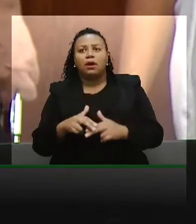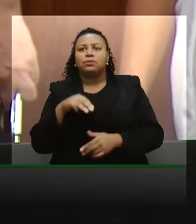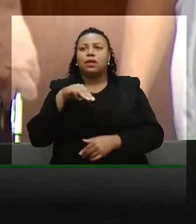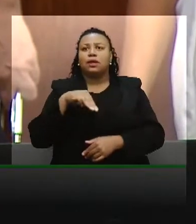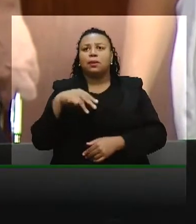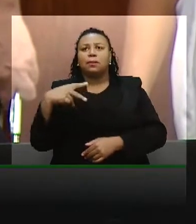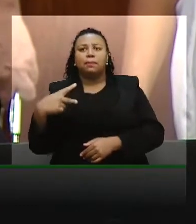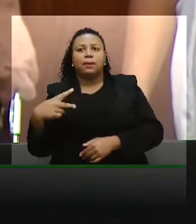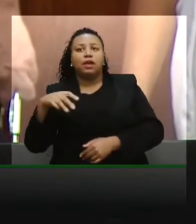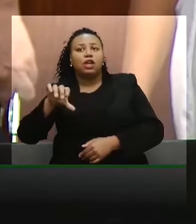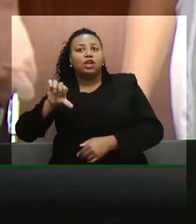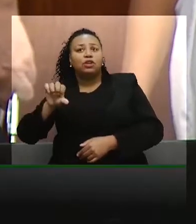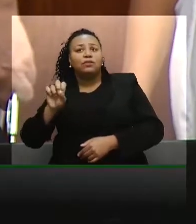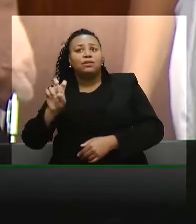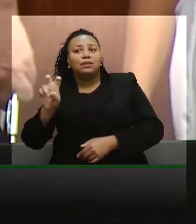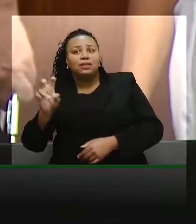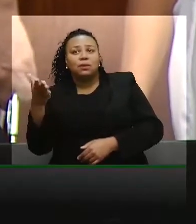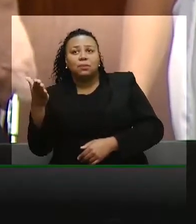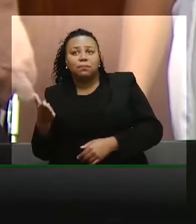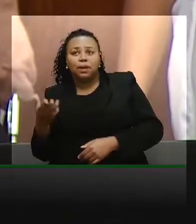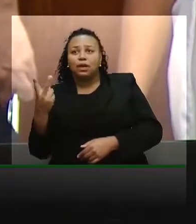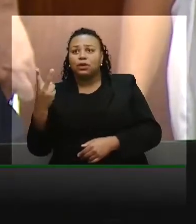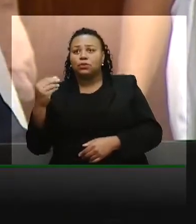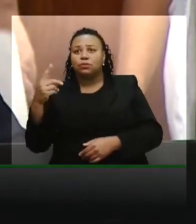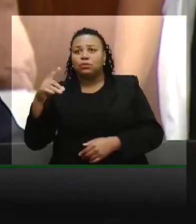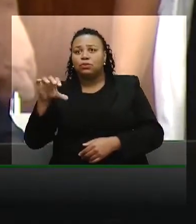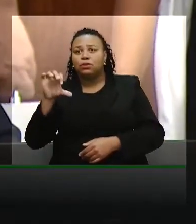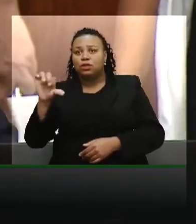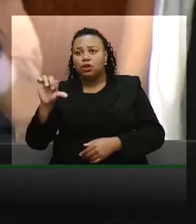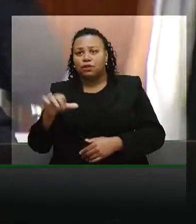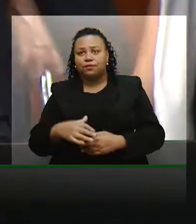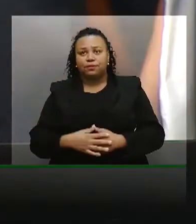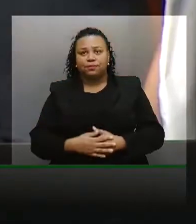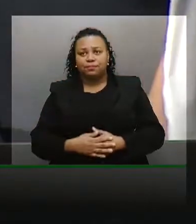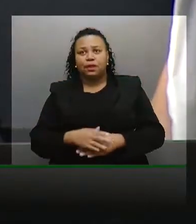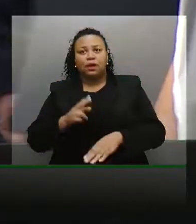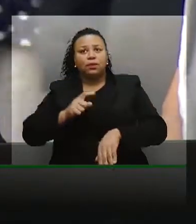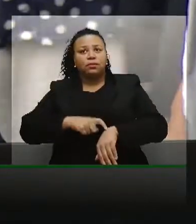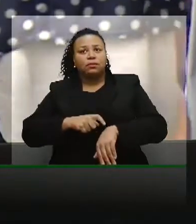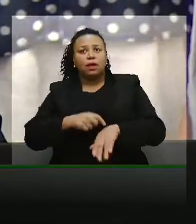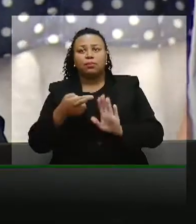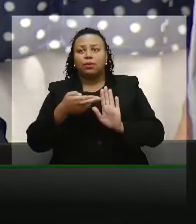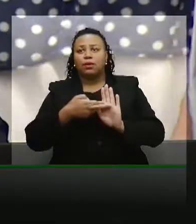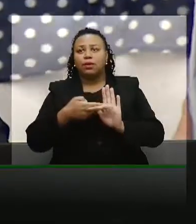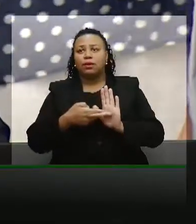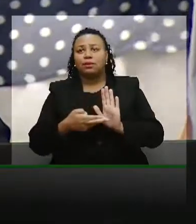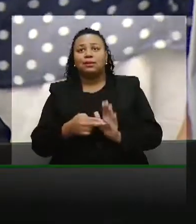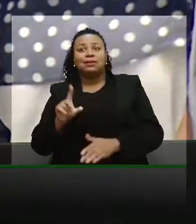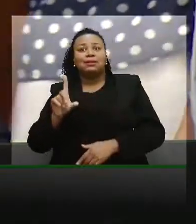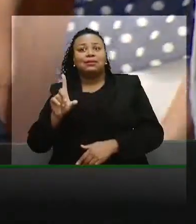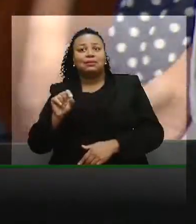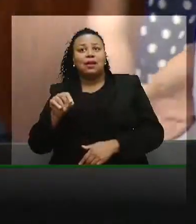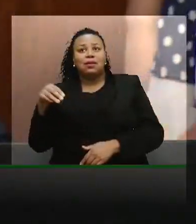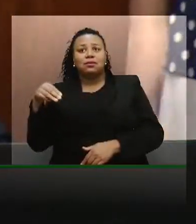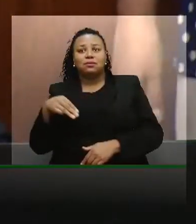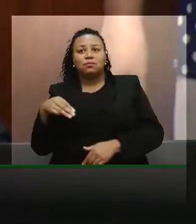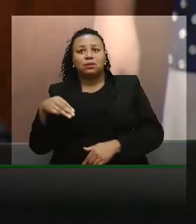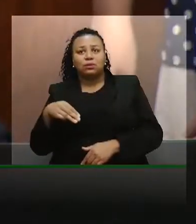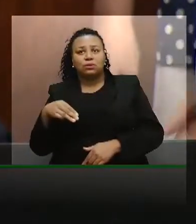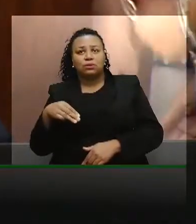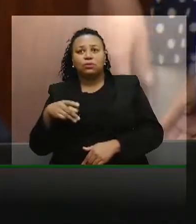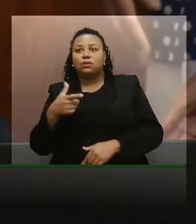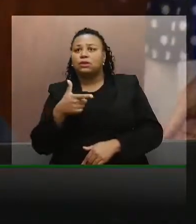905-2019. Pelo tempo regimental de 10 minutos sem